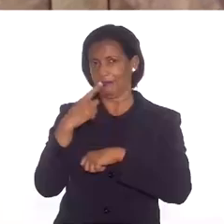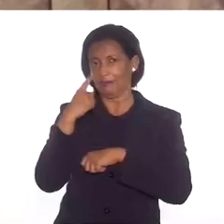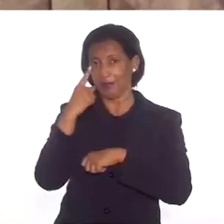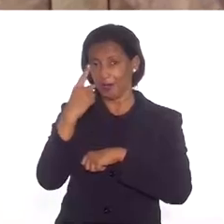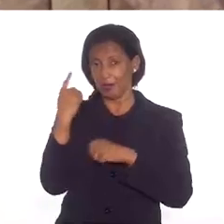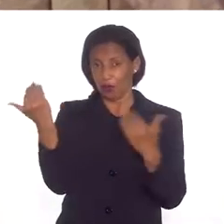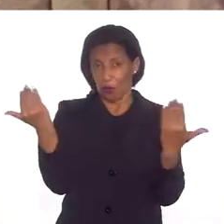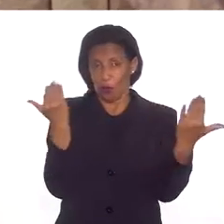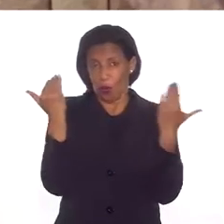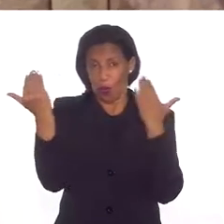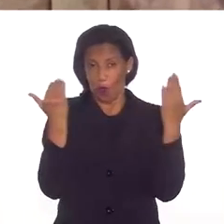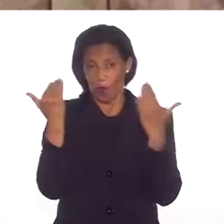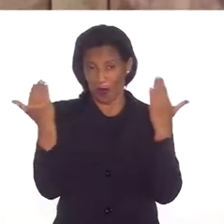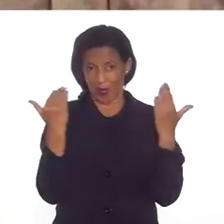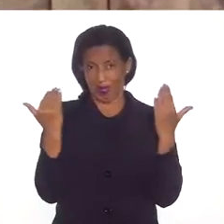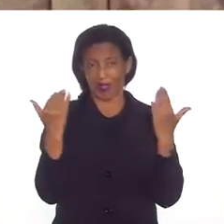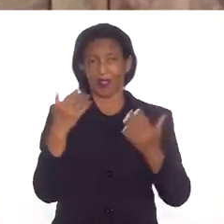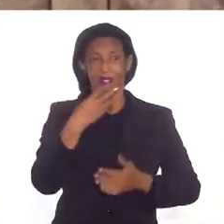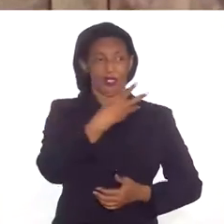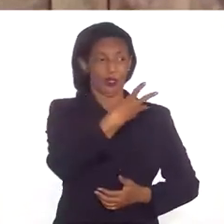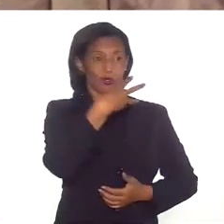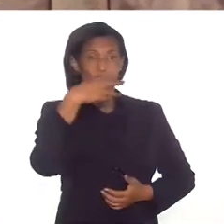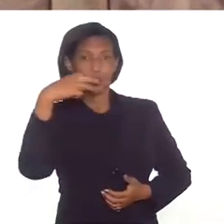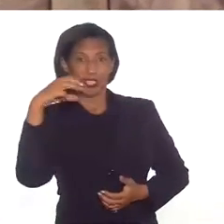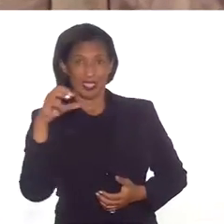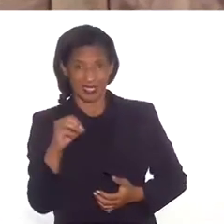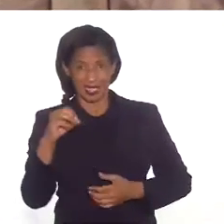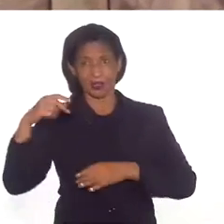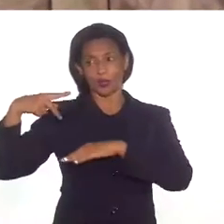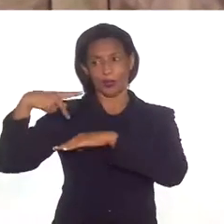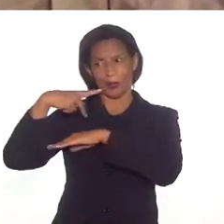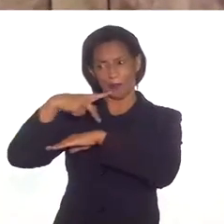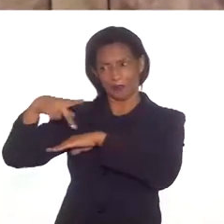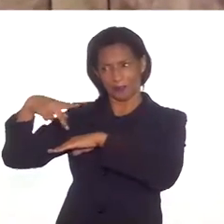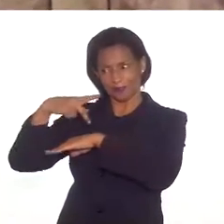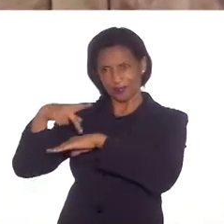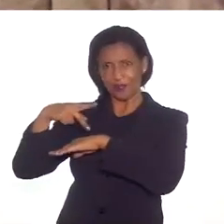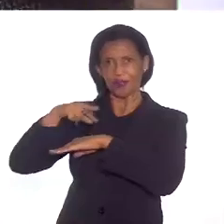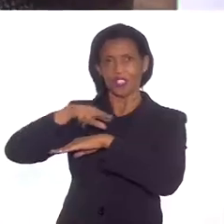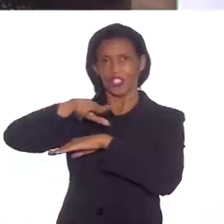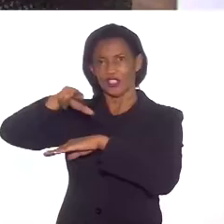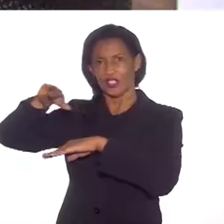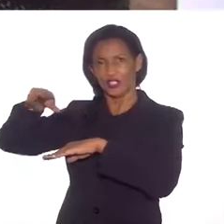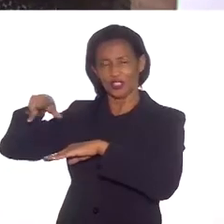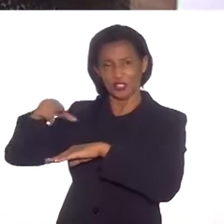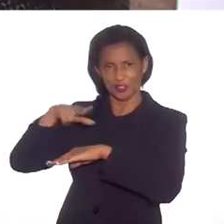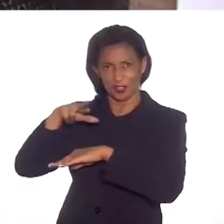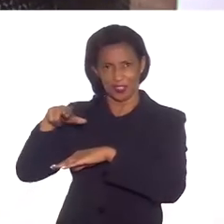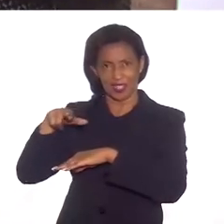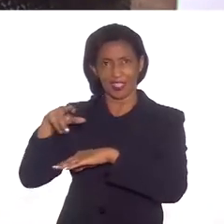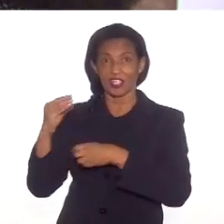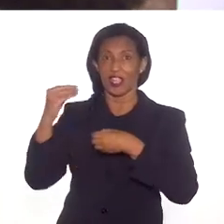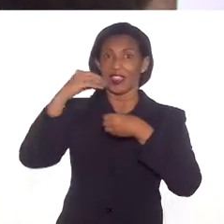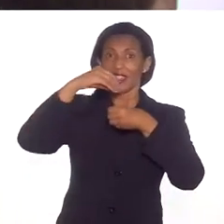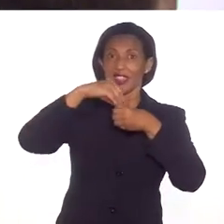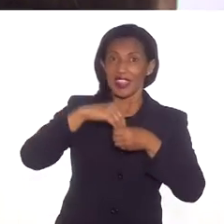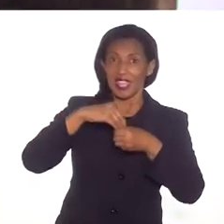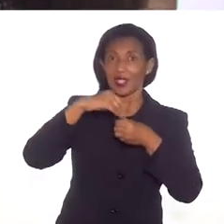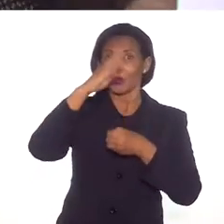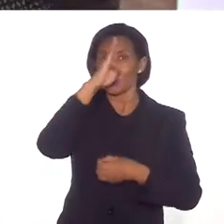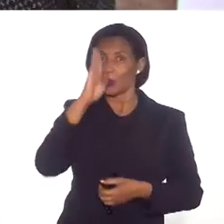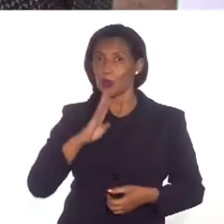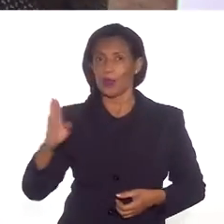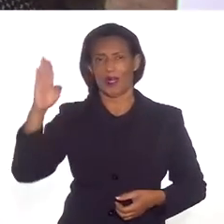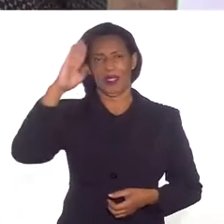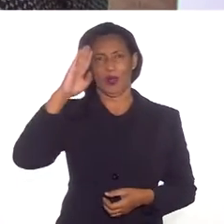parar para fazer essa comparação, nós temos 300 países diferentes espalhados dentro do Brasil. Não são